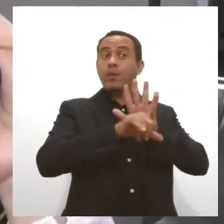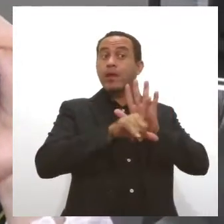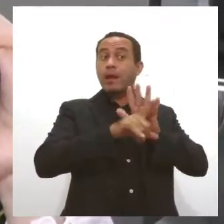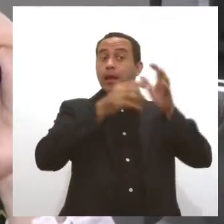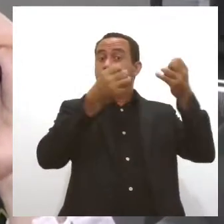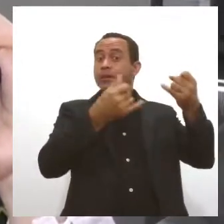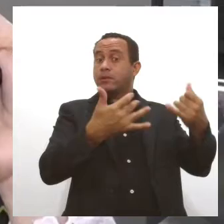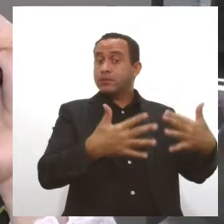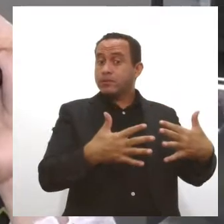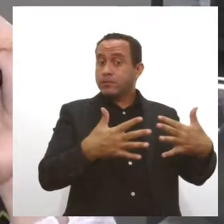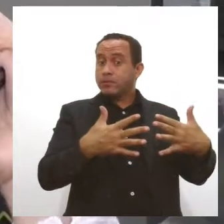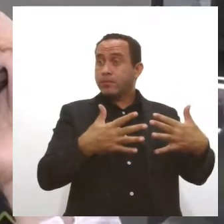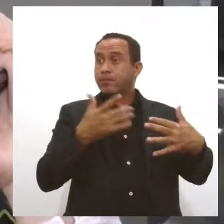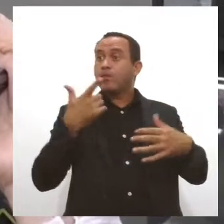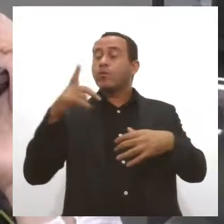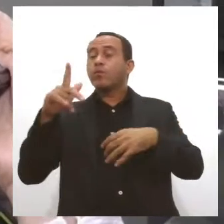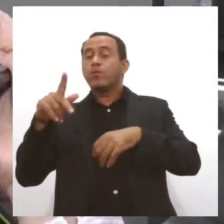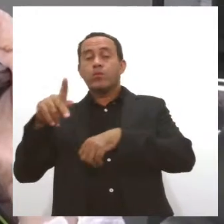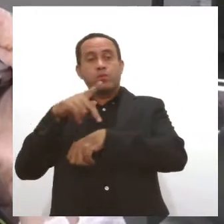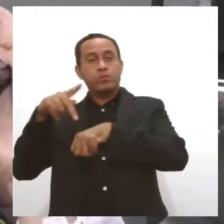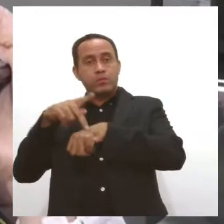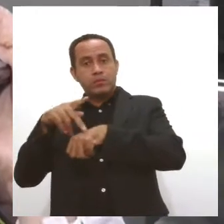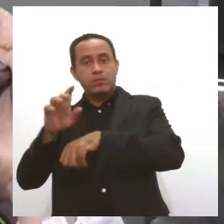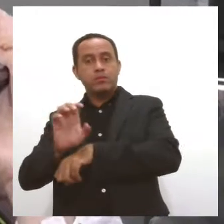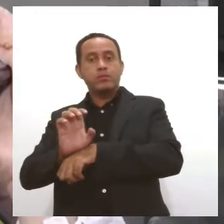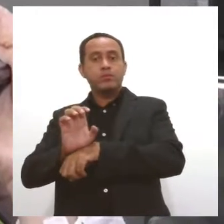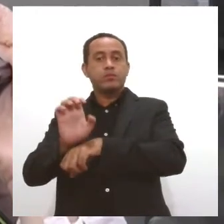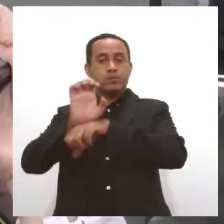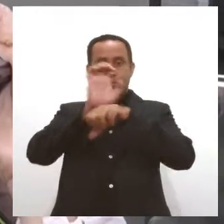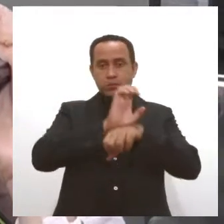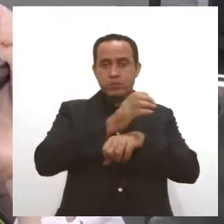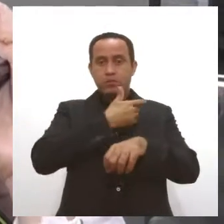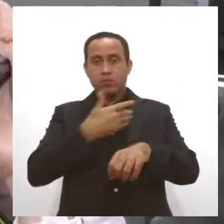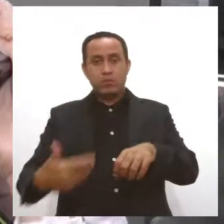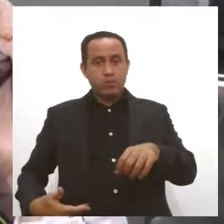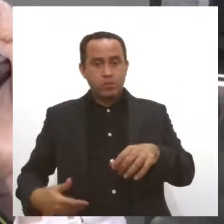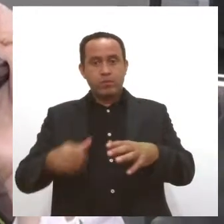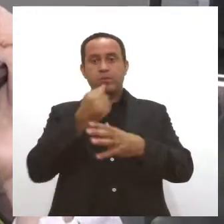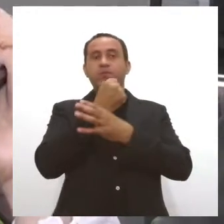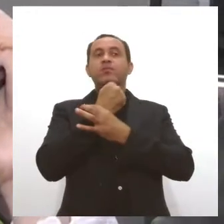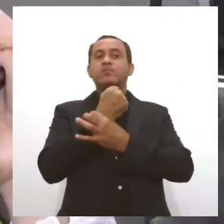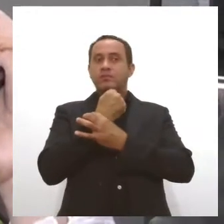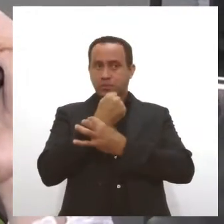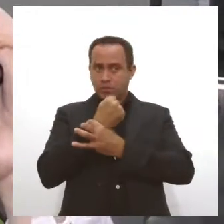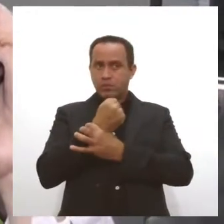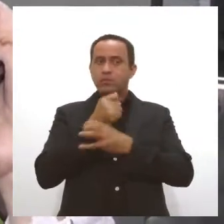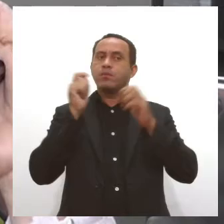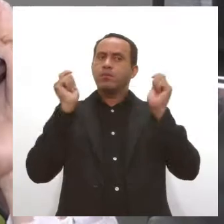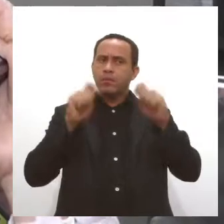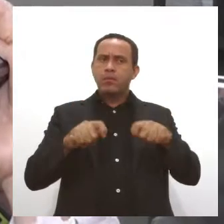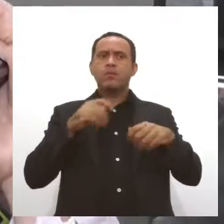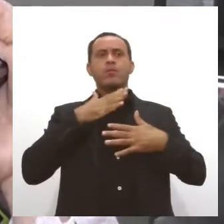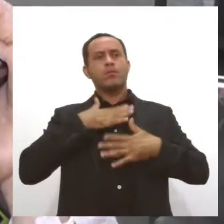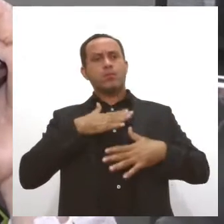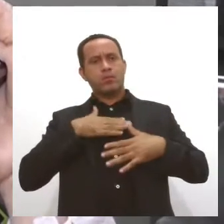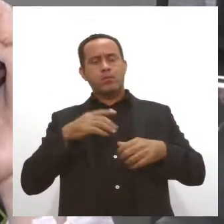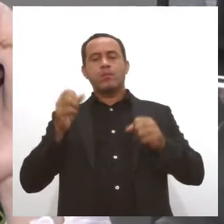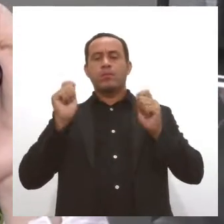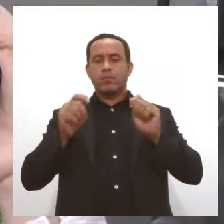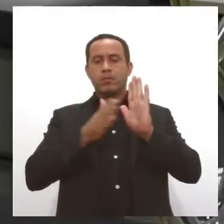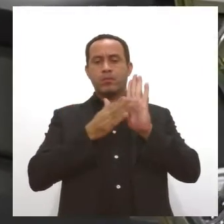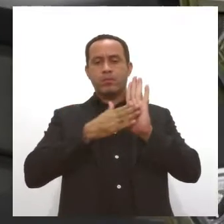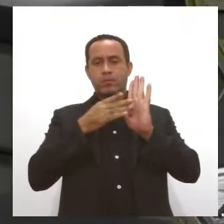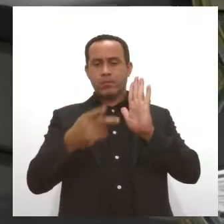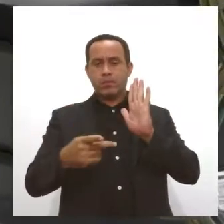nos quais eram possíveis o governo avançar junto com a categoria e dar segurança para que a casa tenha tranquilidade para votar essa proposta que veio do